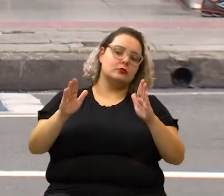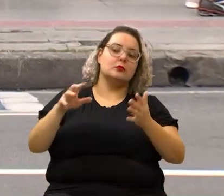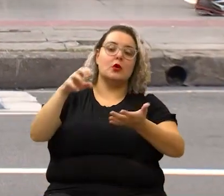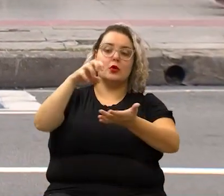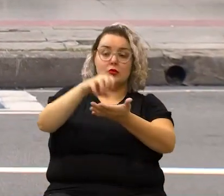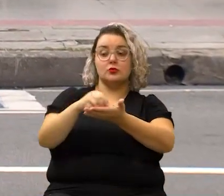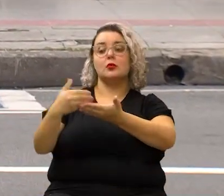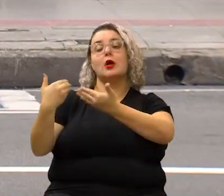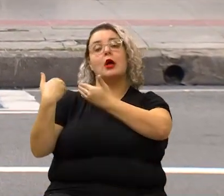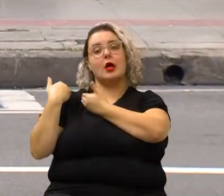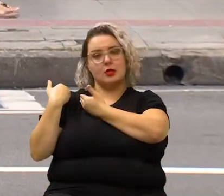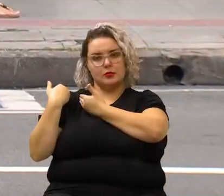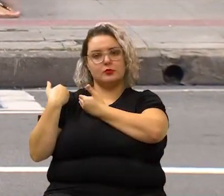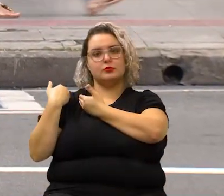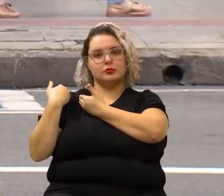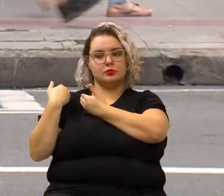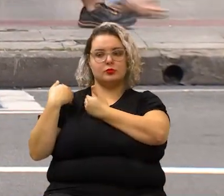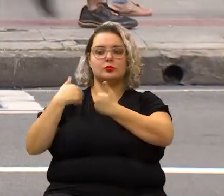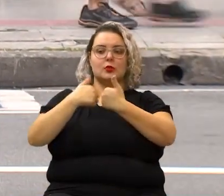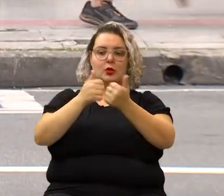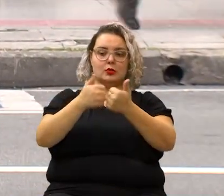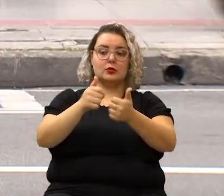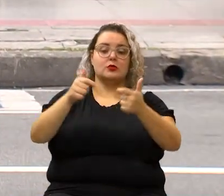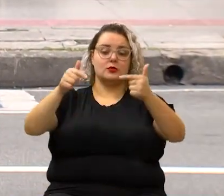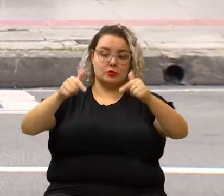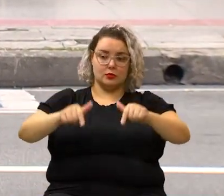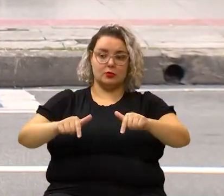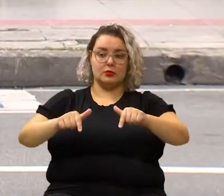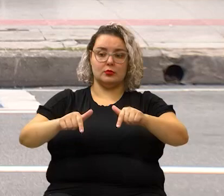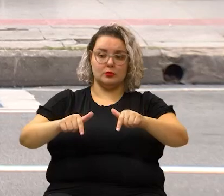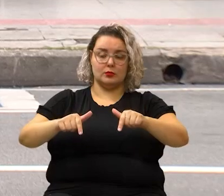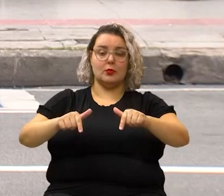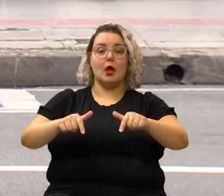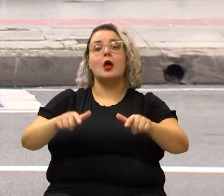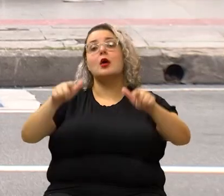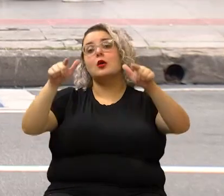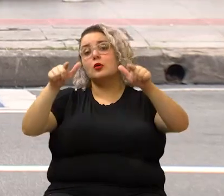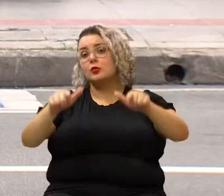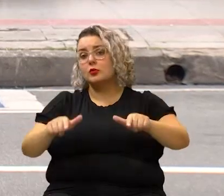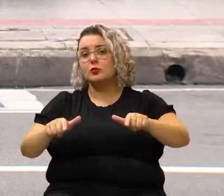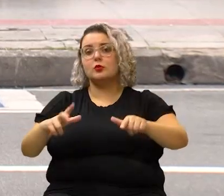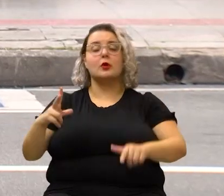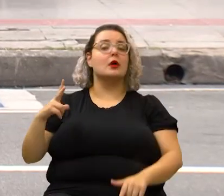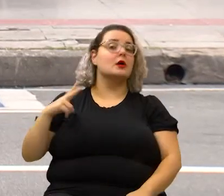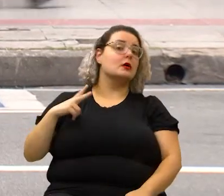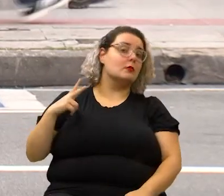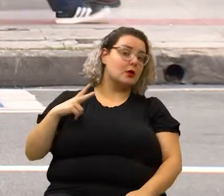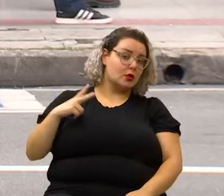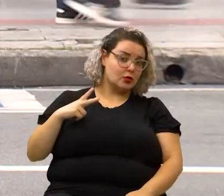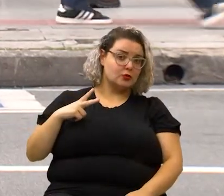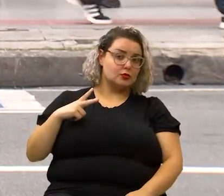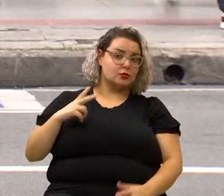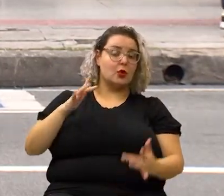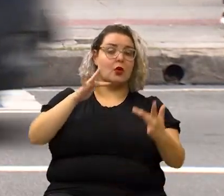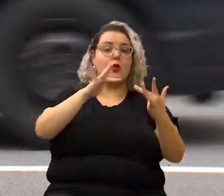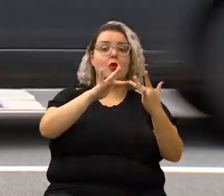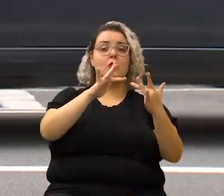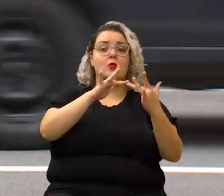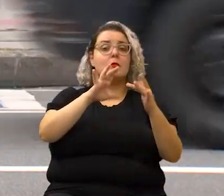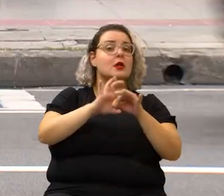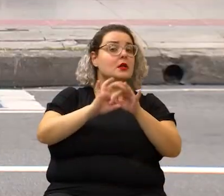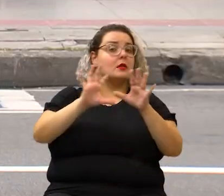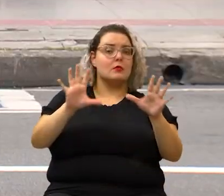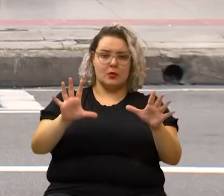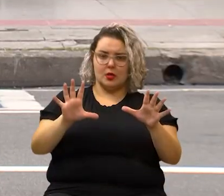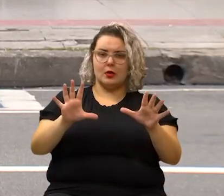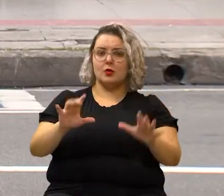será do órgão responsável pelo transporte local. Já em estabelecimentos privados, o contato